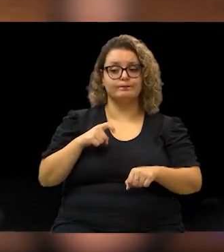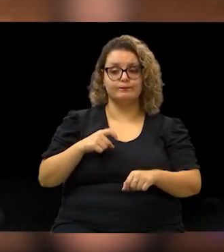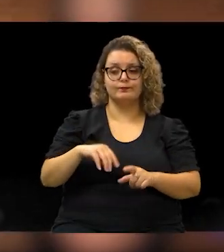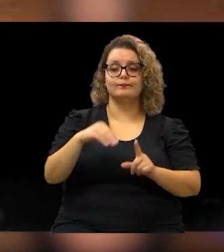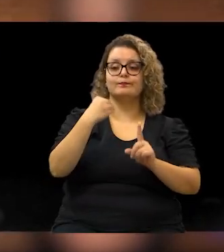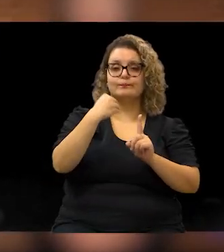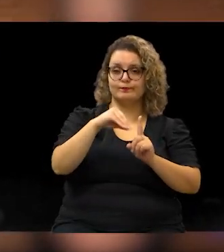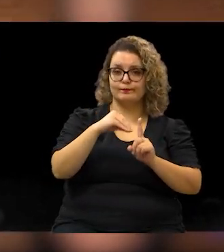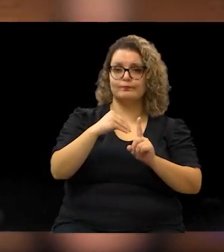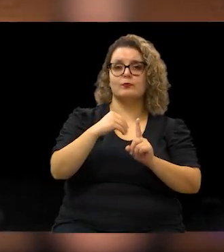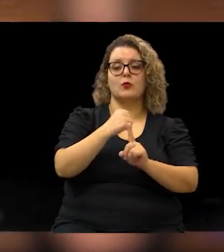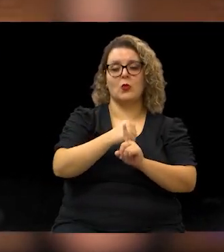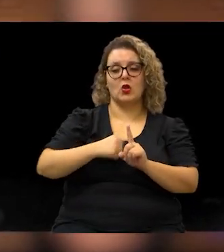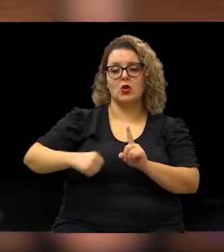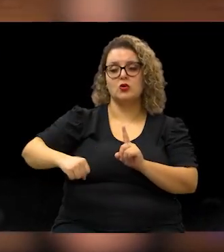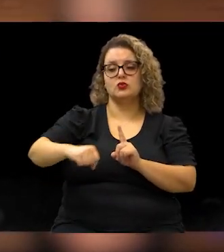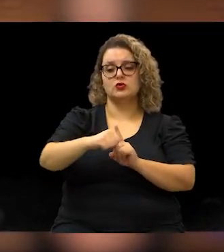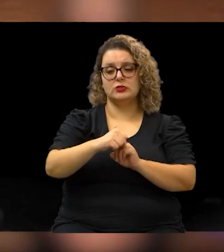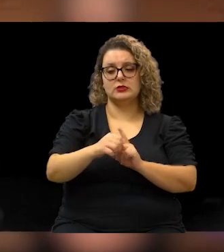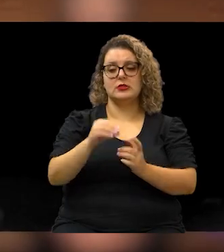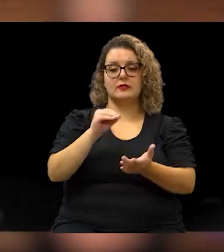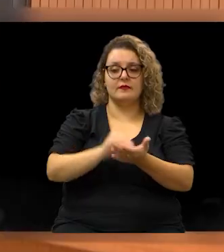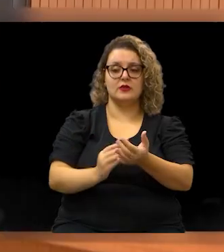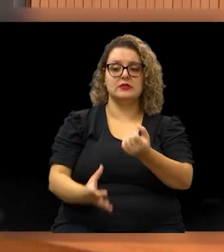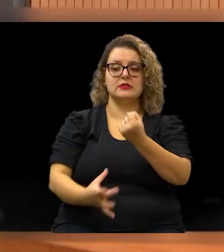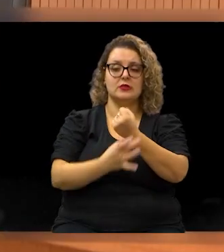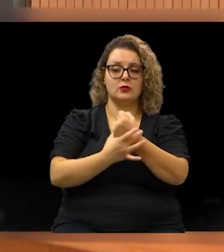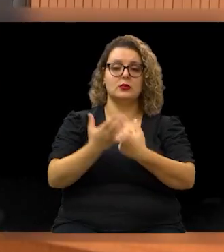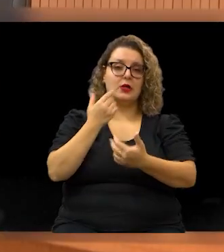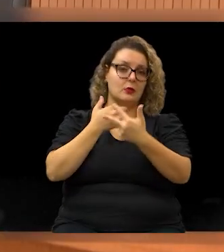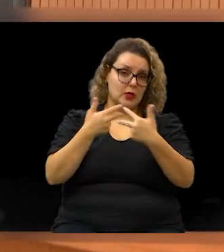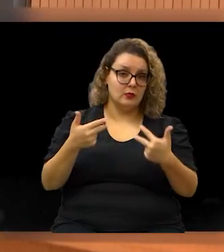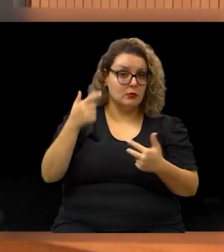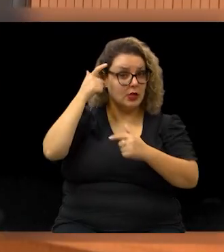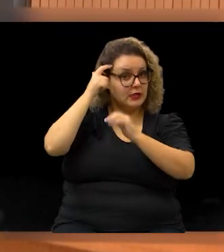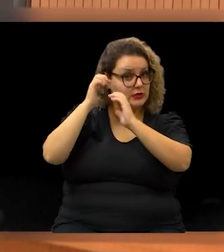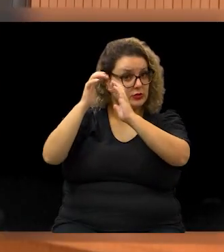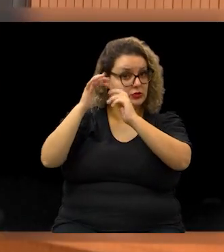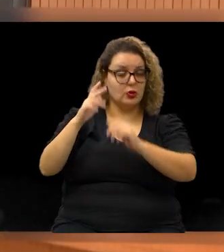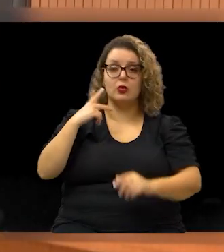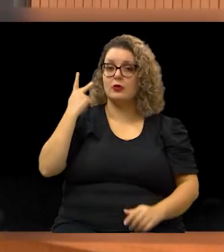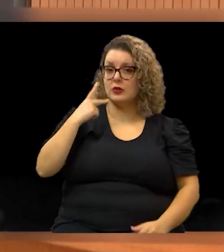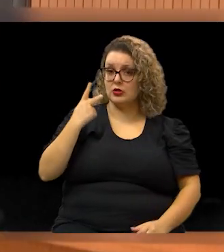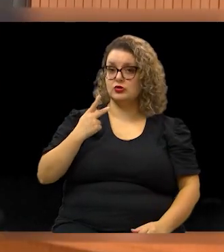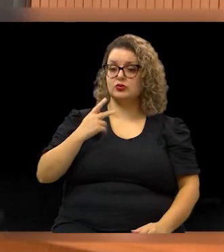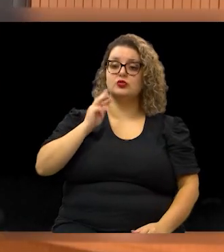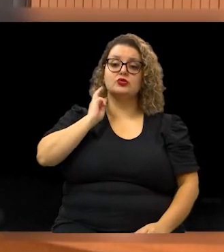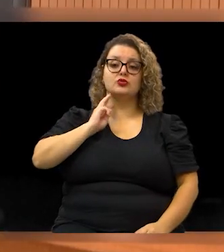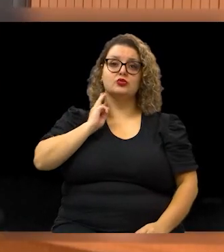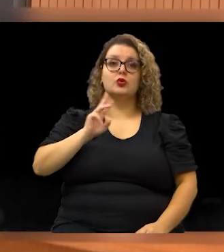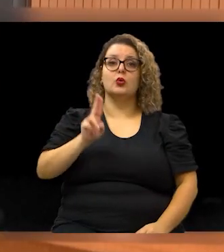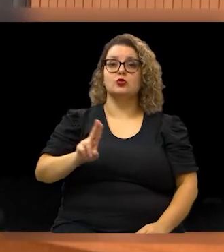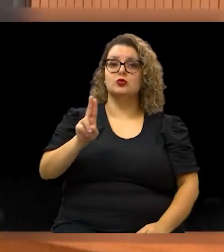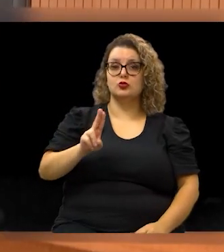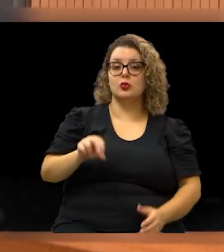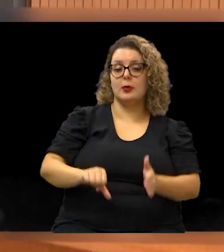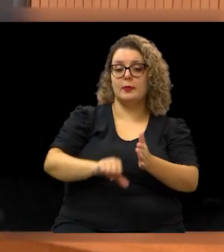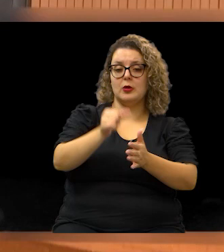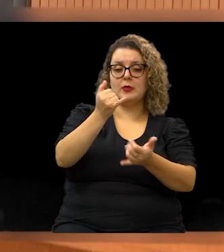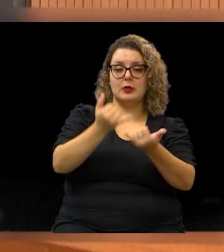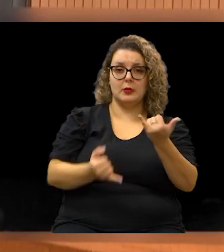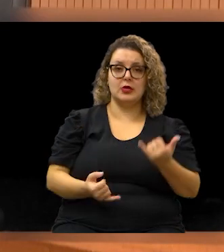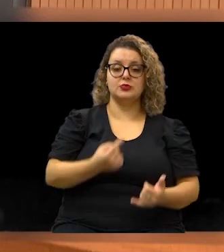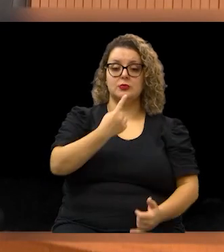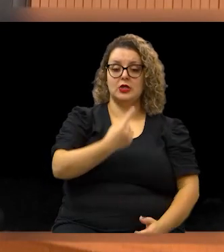vulnerabilidade social e insegurança alimentar. Pensando nisso, o vereador Cecílio Santos utilizou a primeira parte da